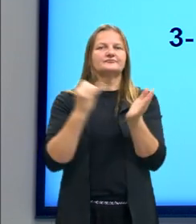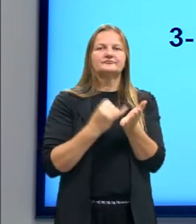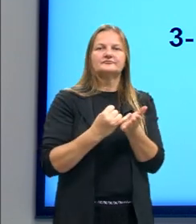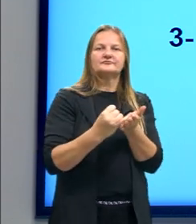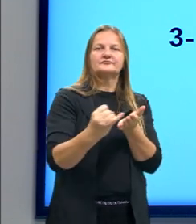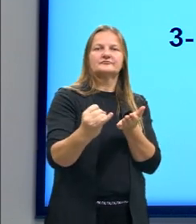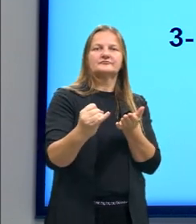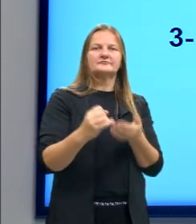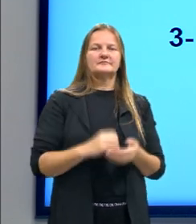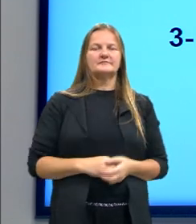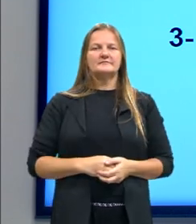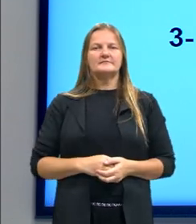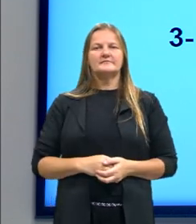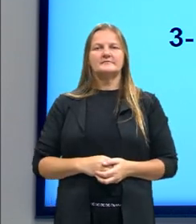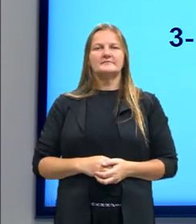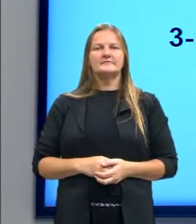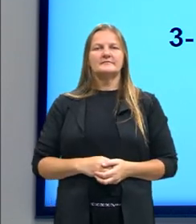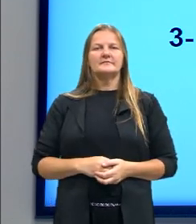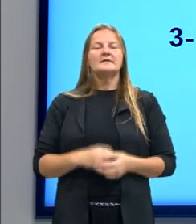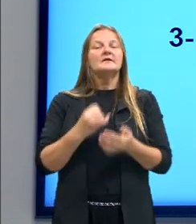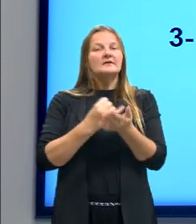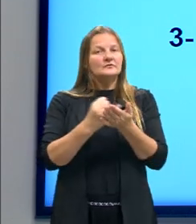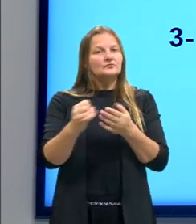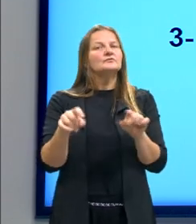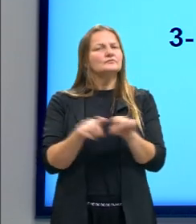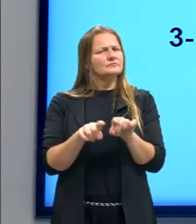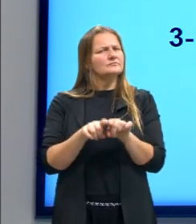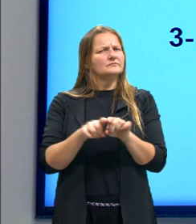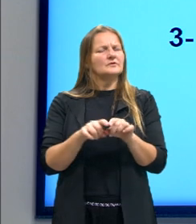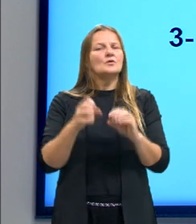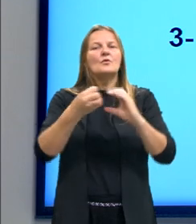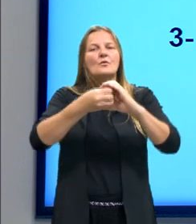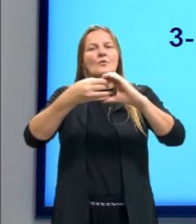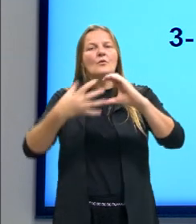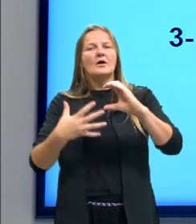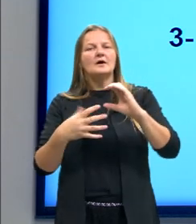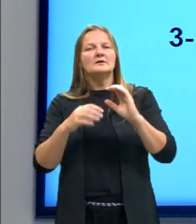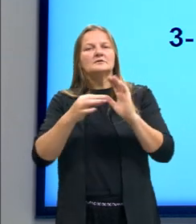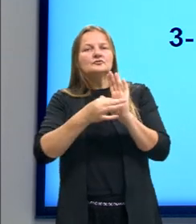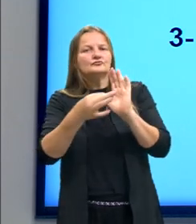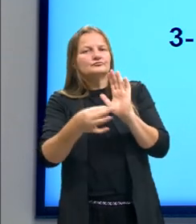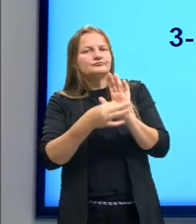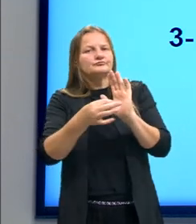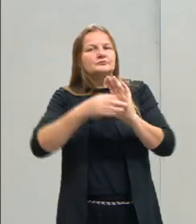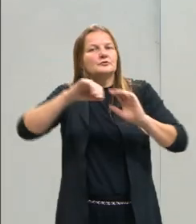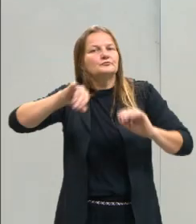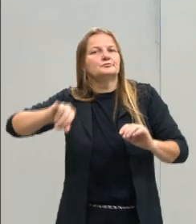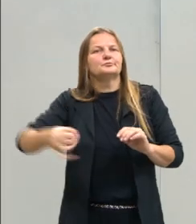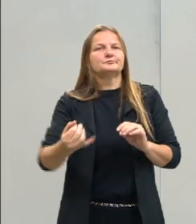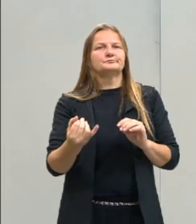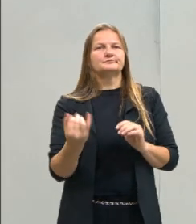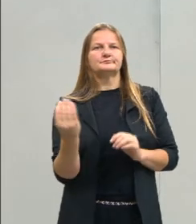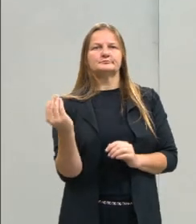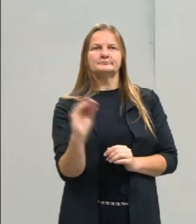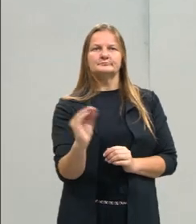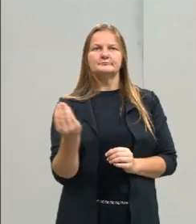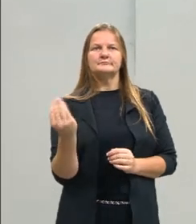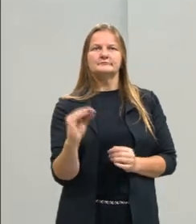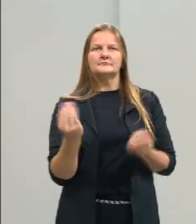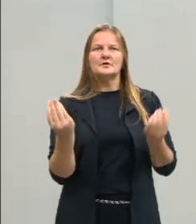Depois, a introdução apresenta quais serão os argumentos? É, também tem isso.